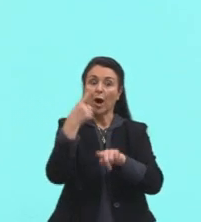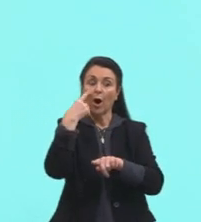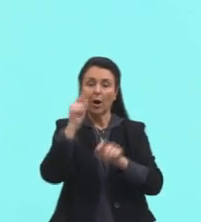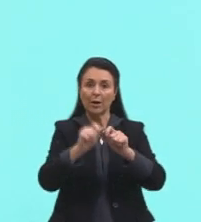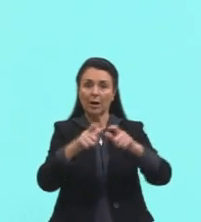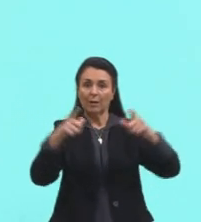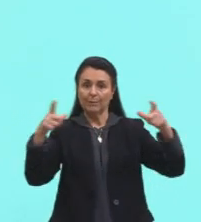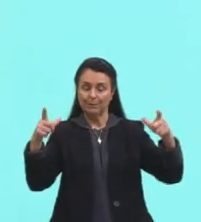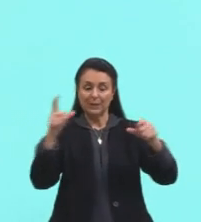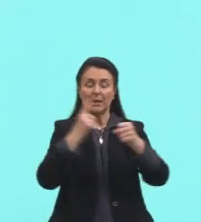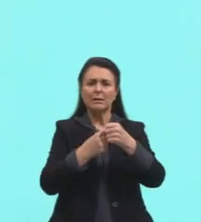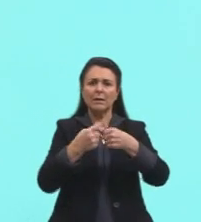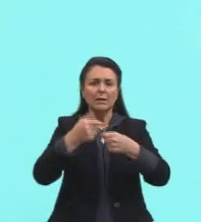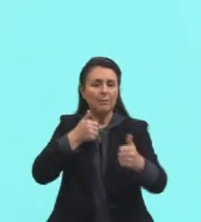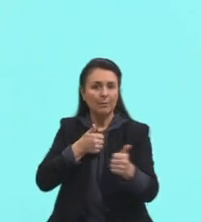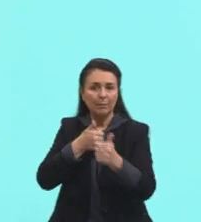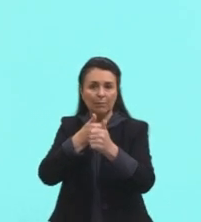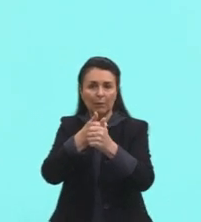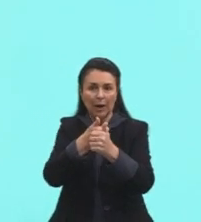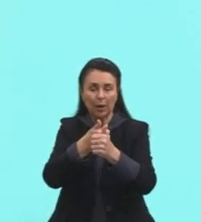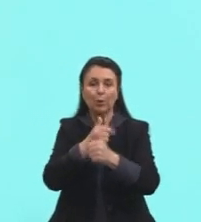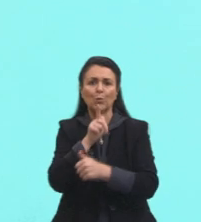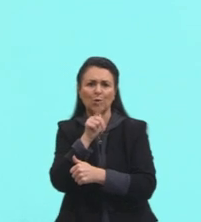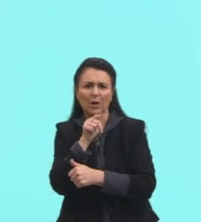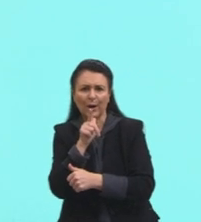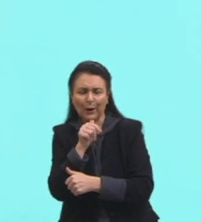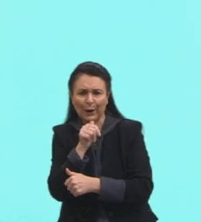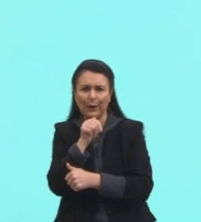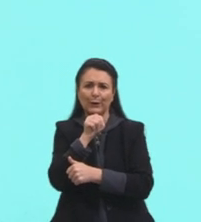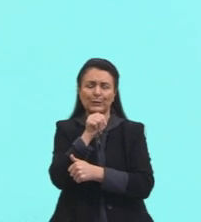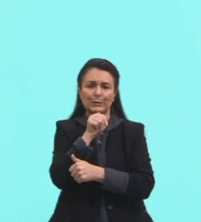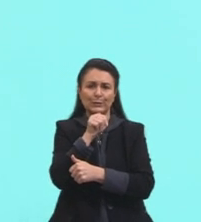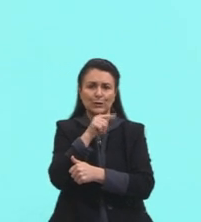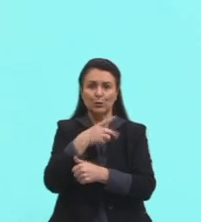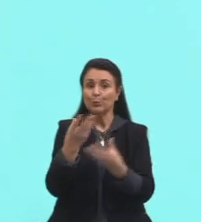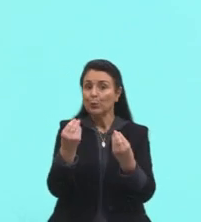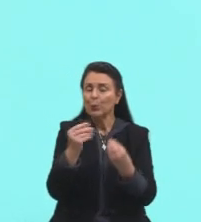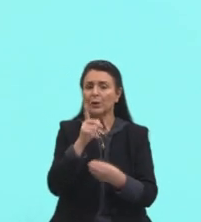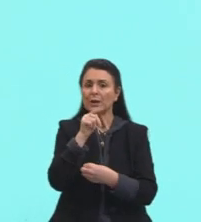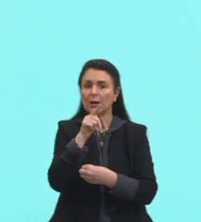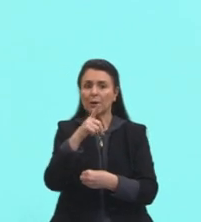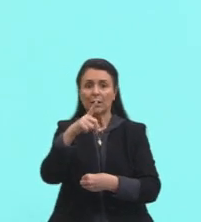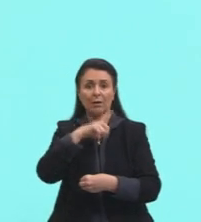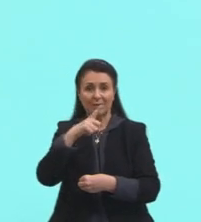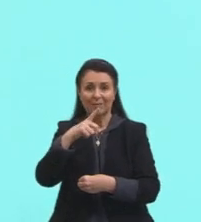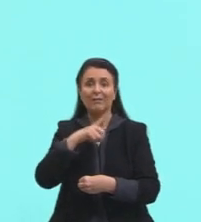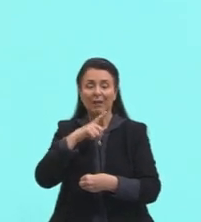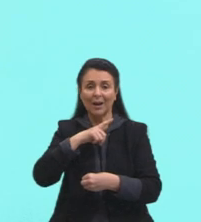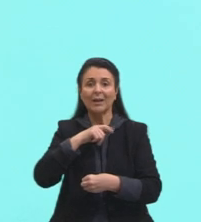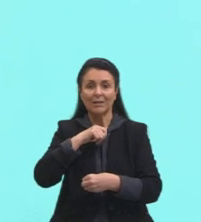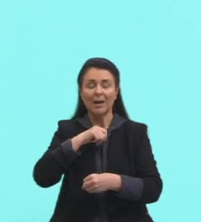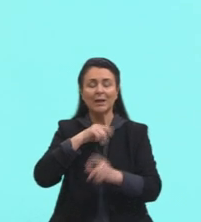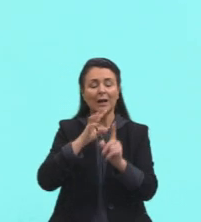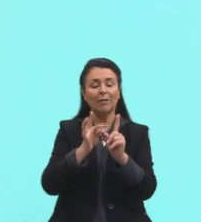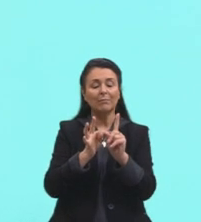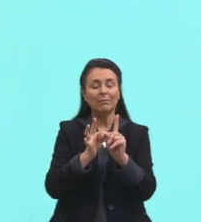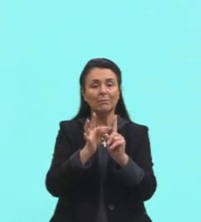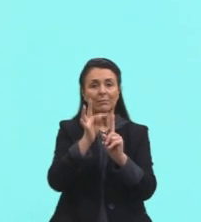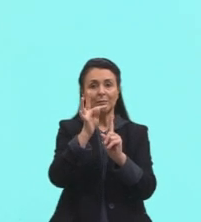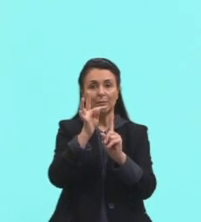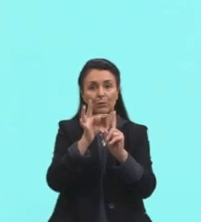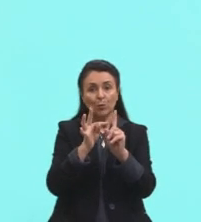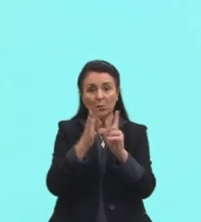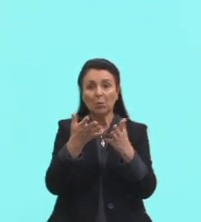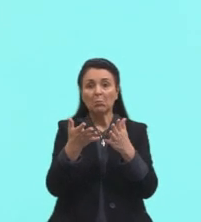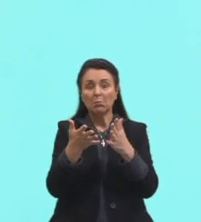Cidades perto de águas, né, massas de água grandes, elas vão ter, então, essa temperatura, né, nem